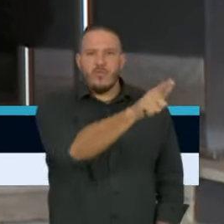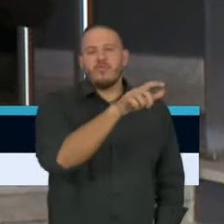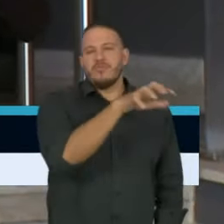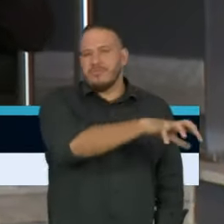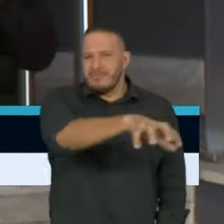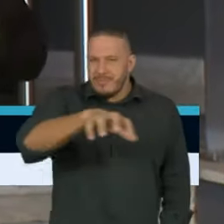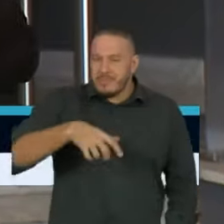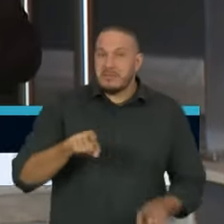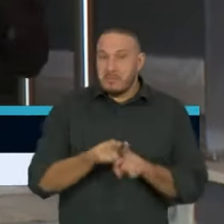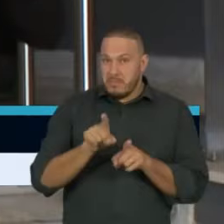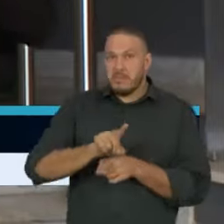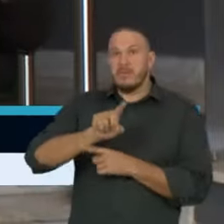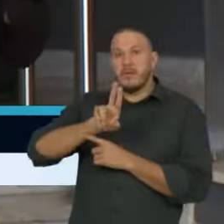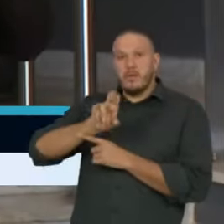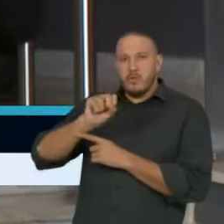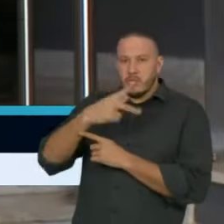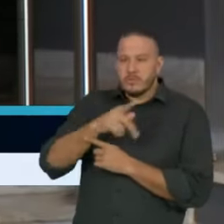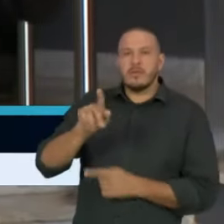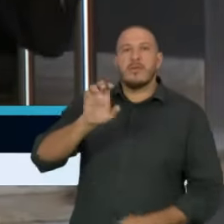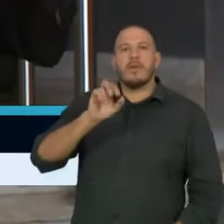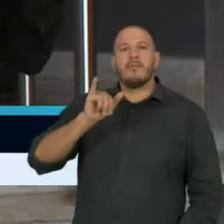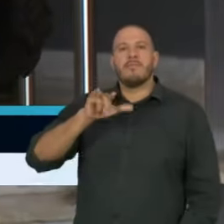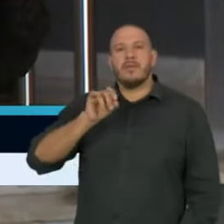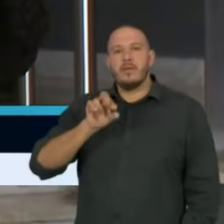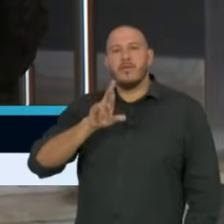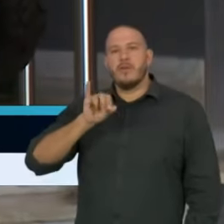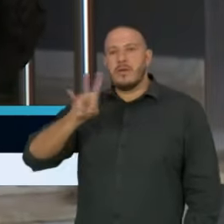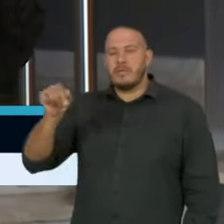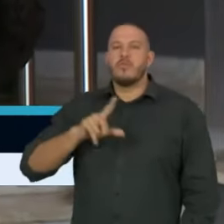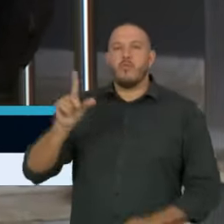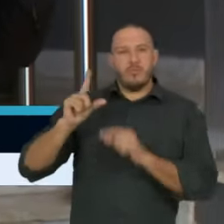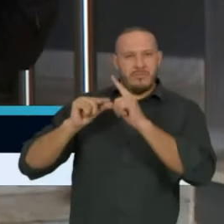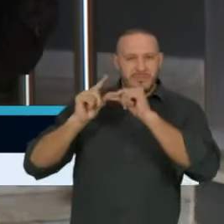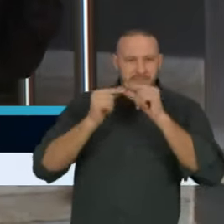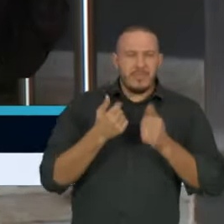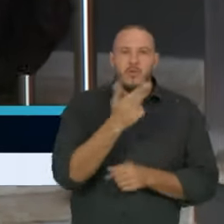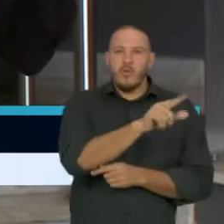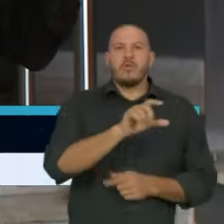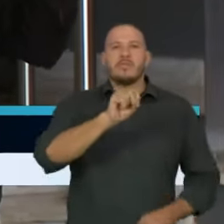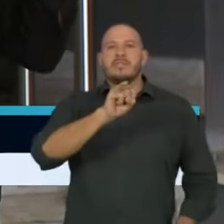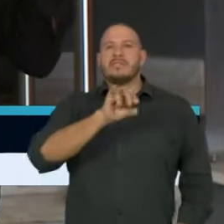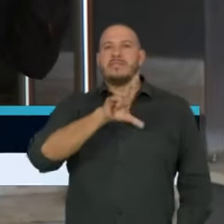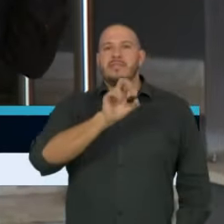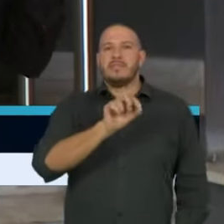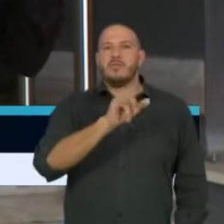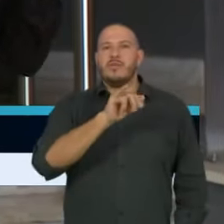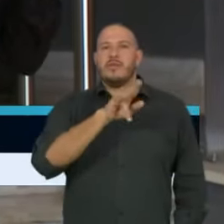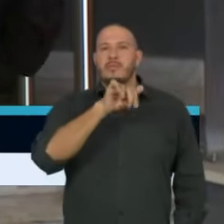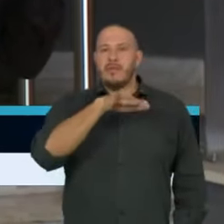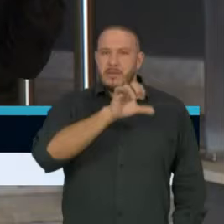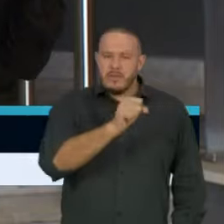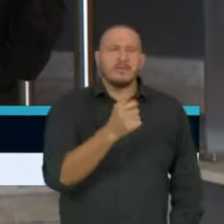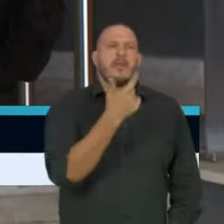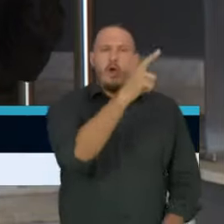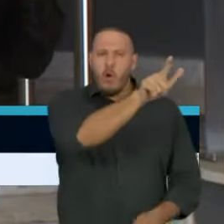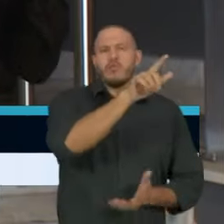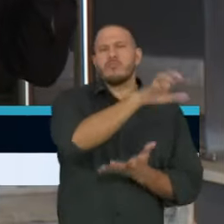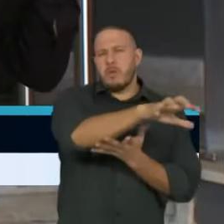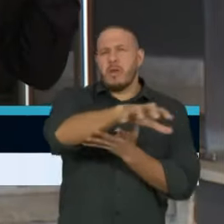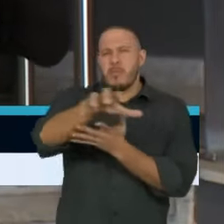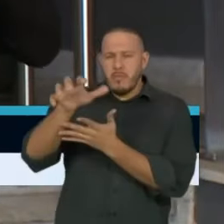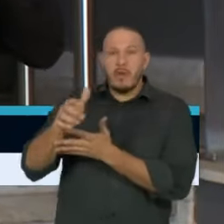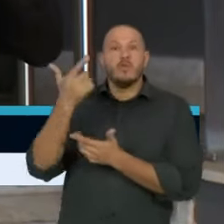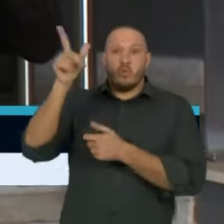USP, o Emílio Ribas, o Albert Einstein, Hospital Ciro-Libanês, entre outros, além de outros colaboradores